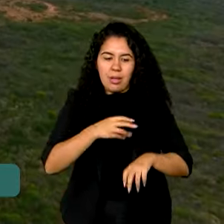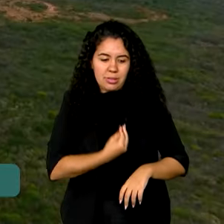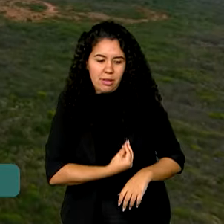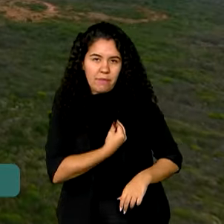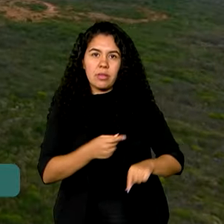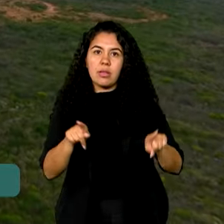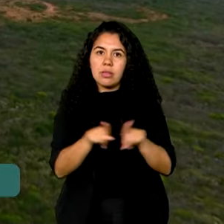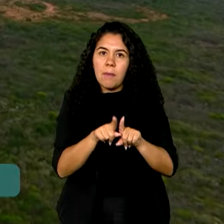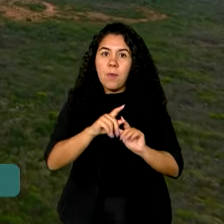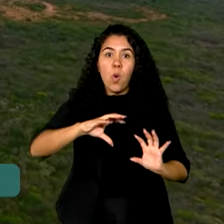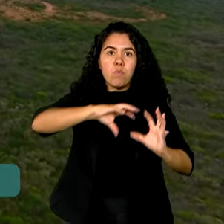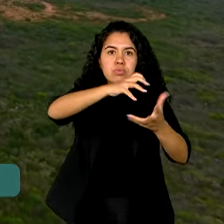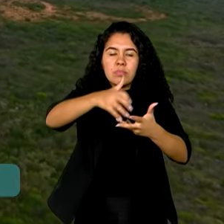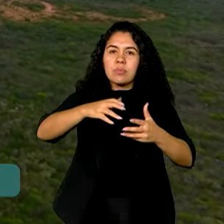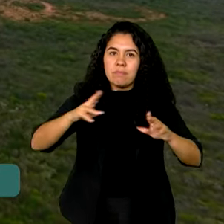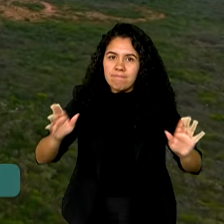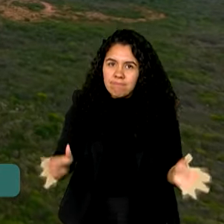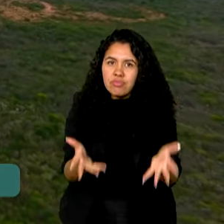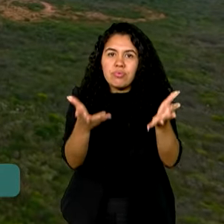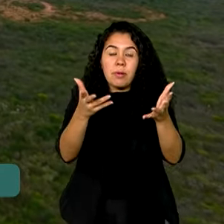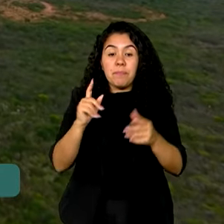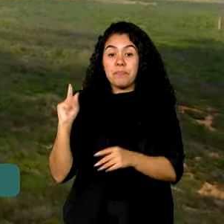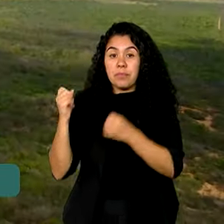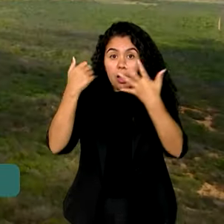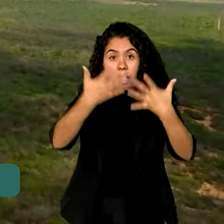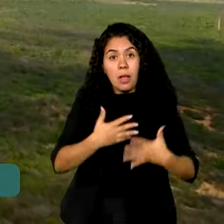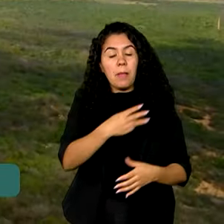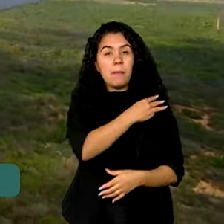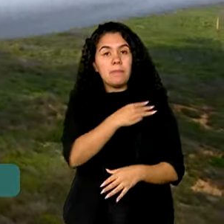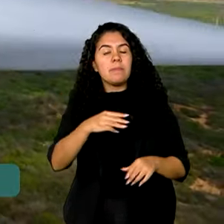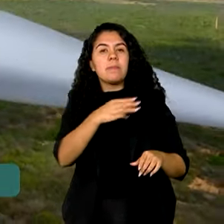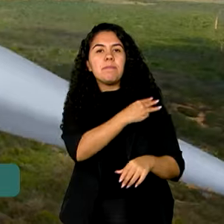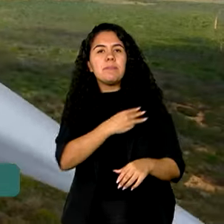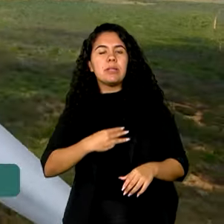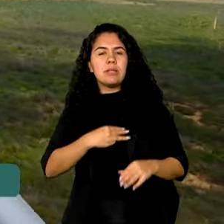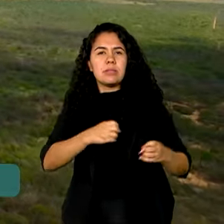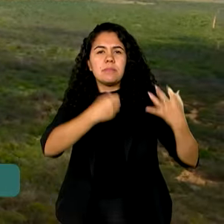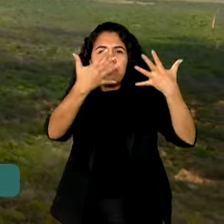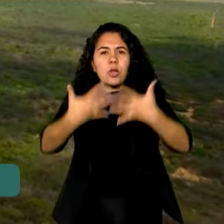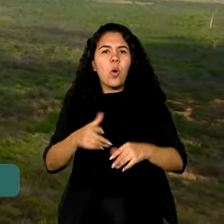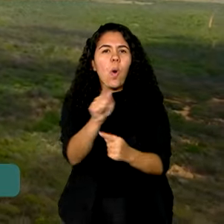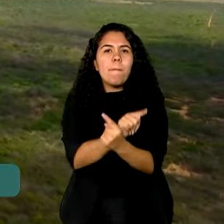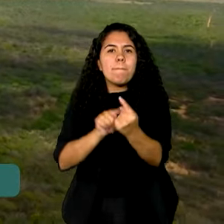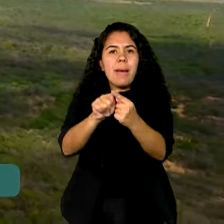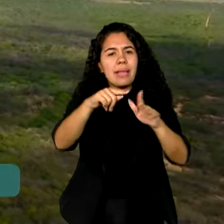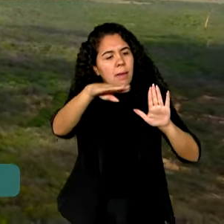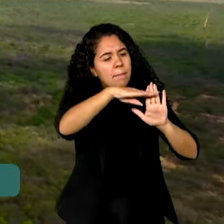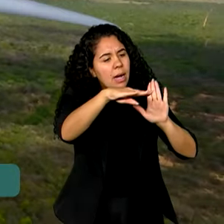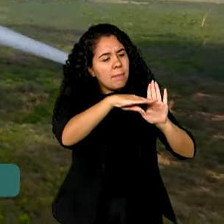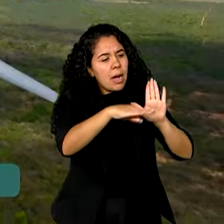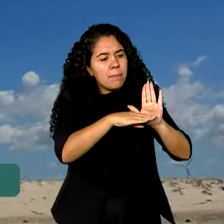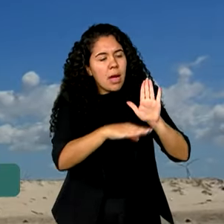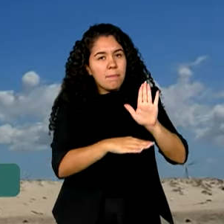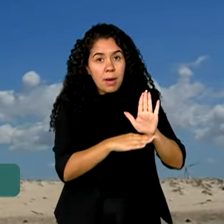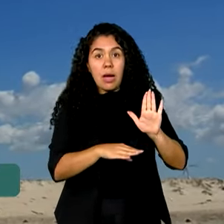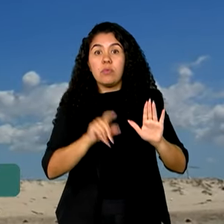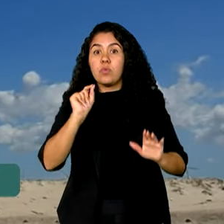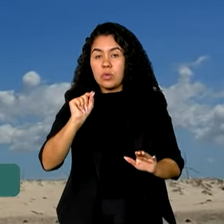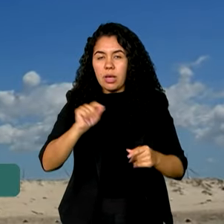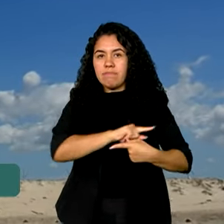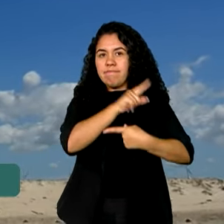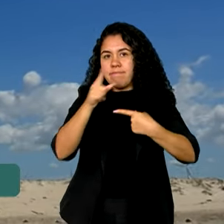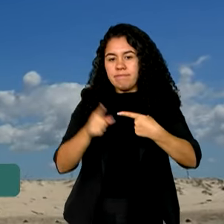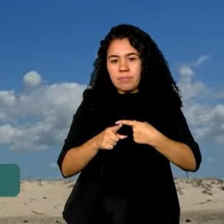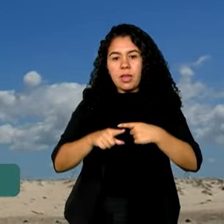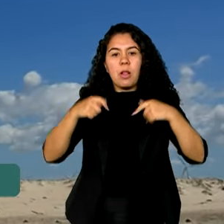mundo. Marina Silva citou algumas metas definidas como prioritárias pelo governo federal. Entre elas, o aumento